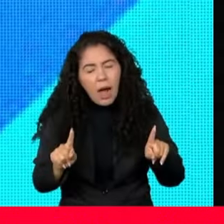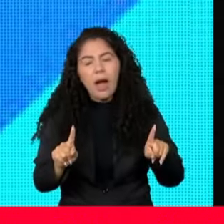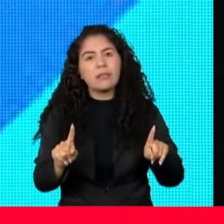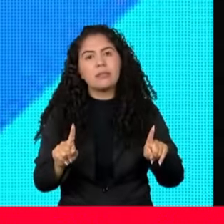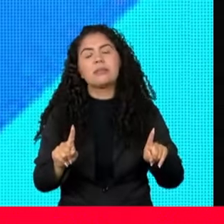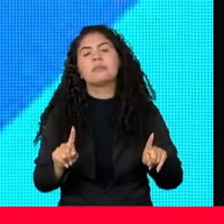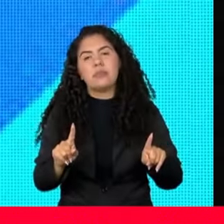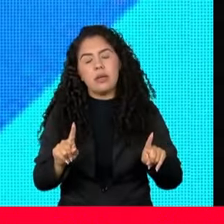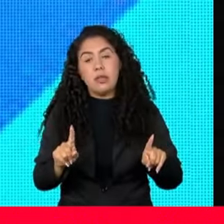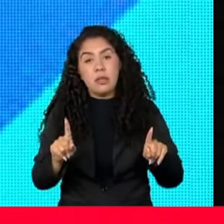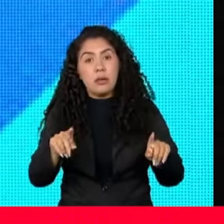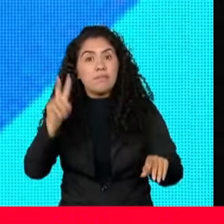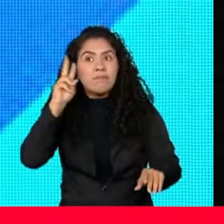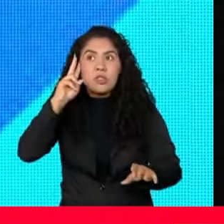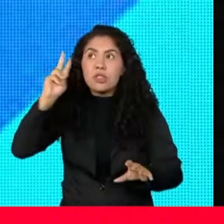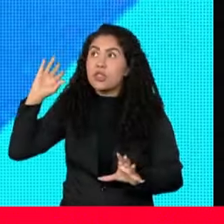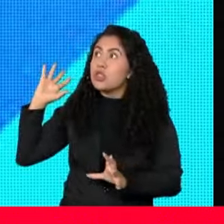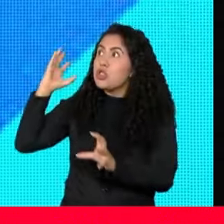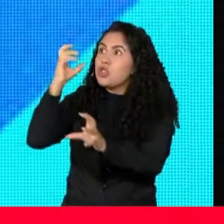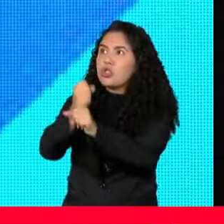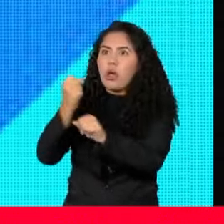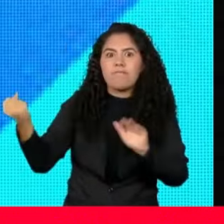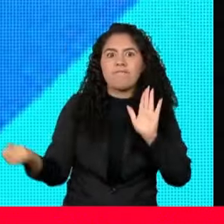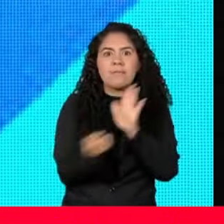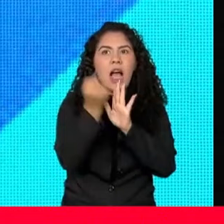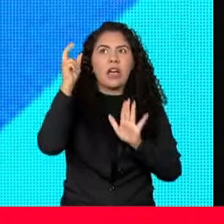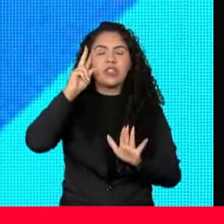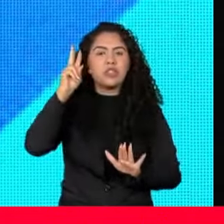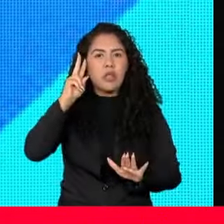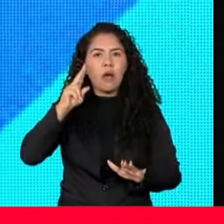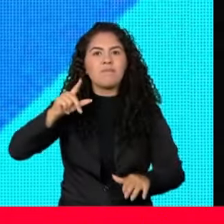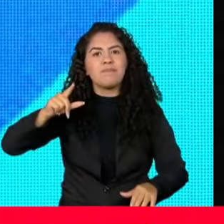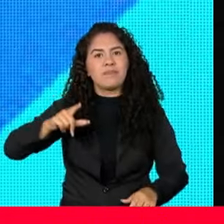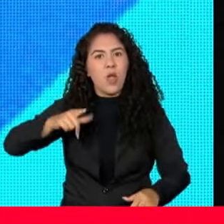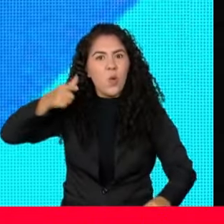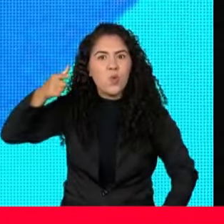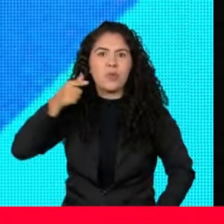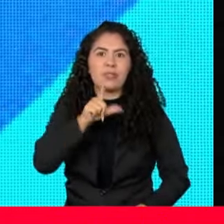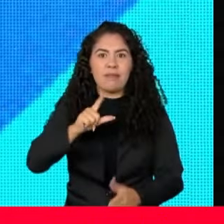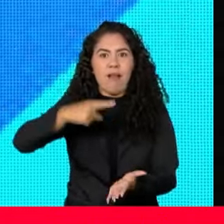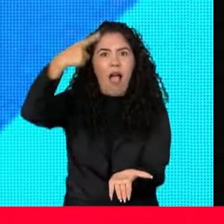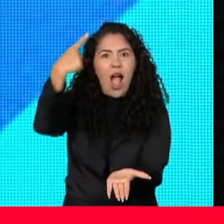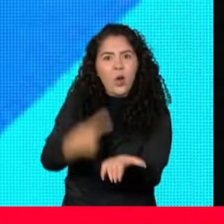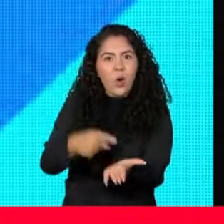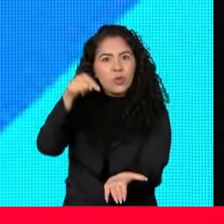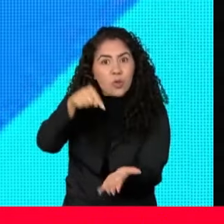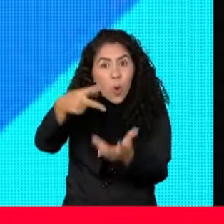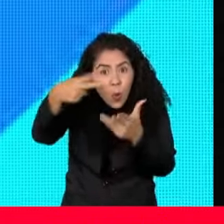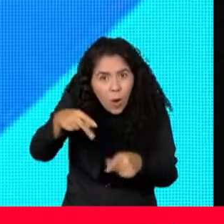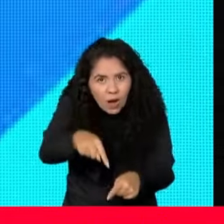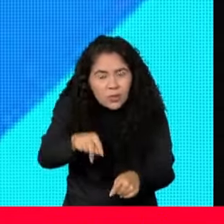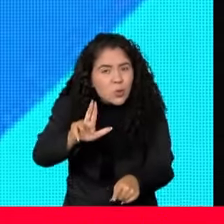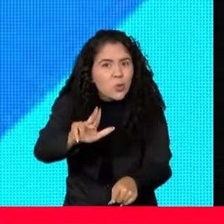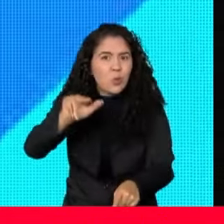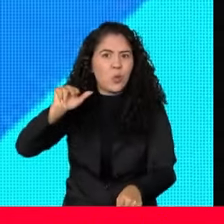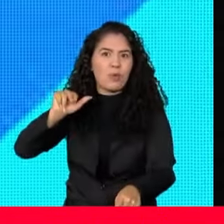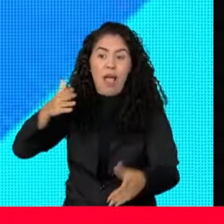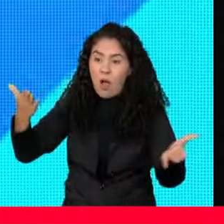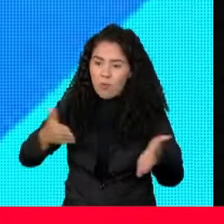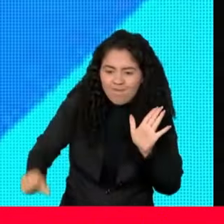houve na história da humanidade um acordo desse vulto. mais de 100